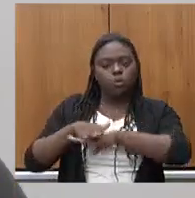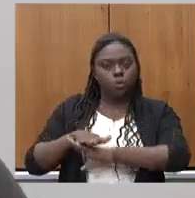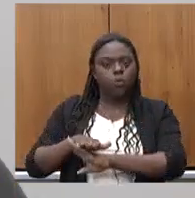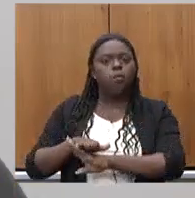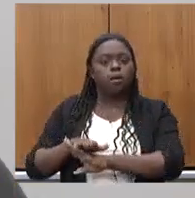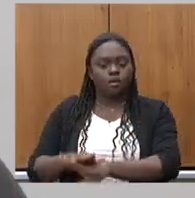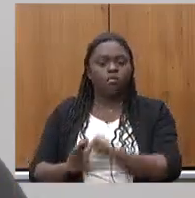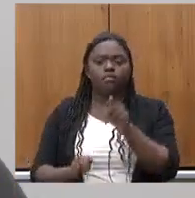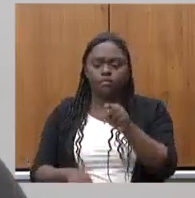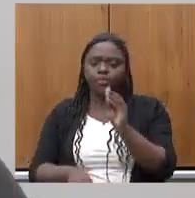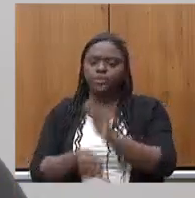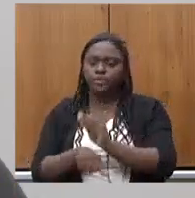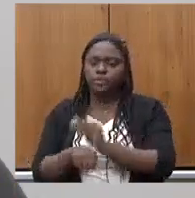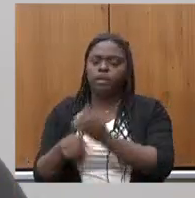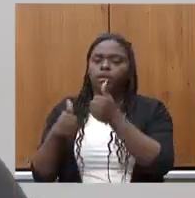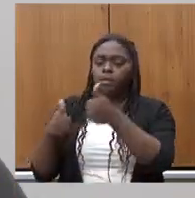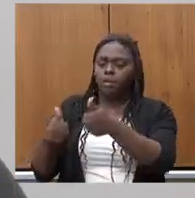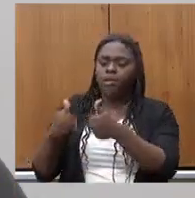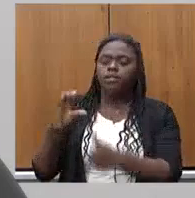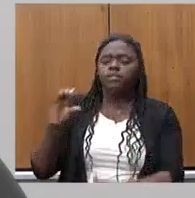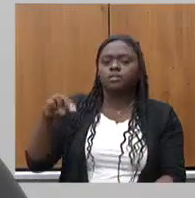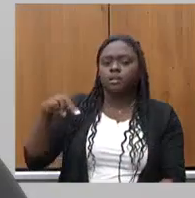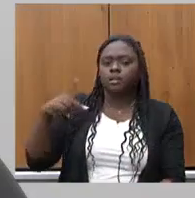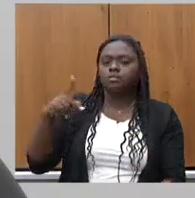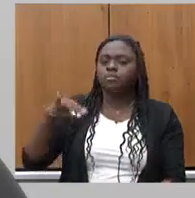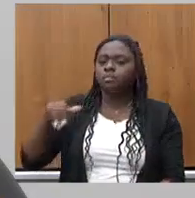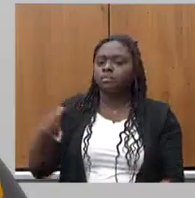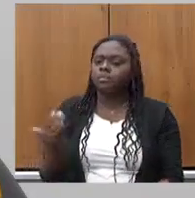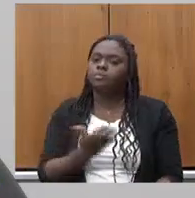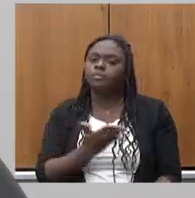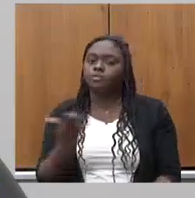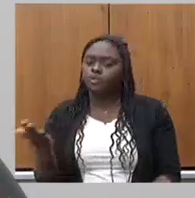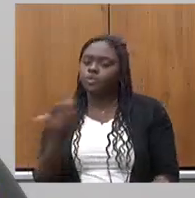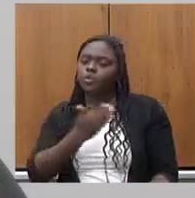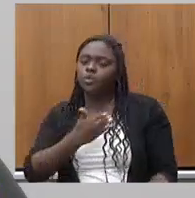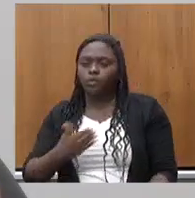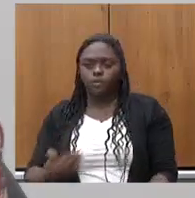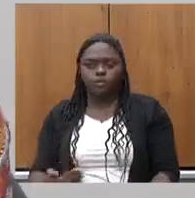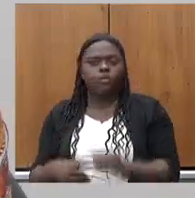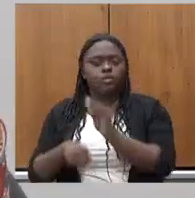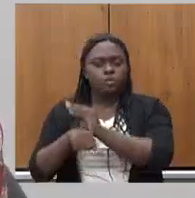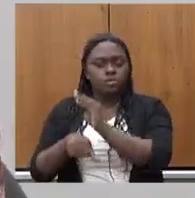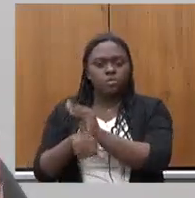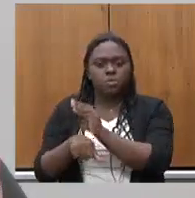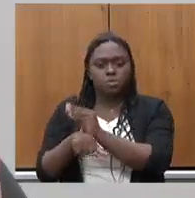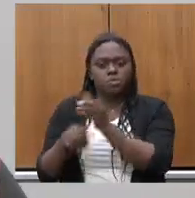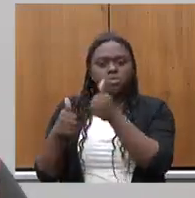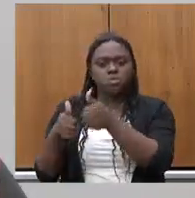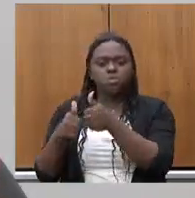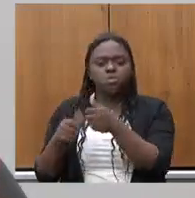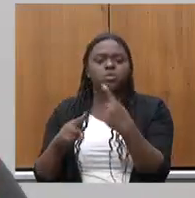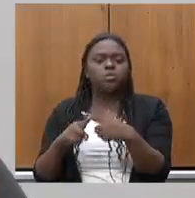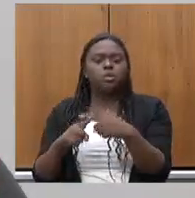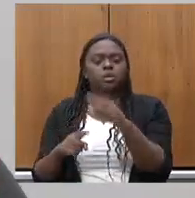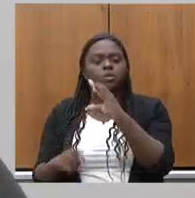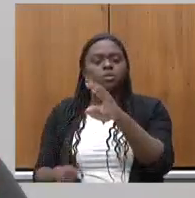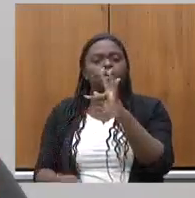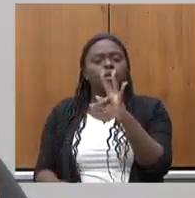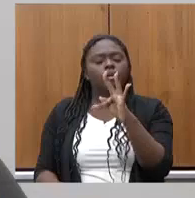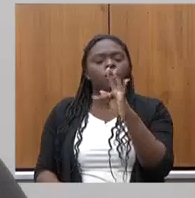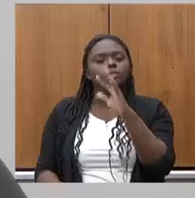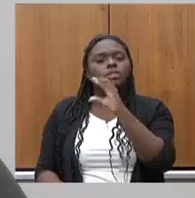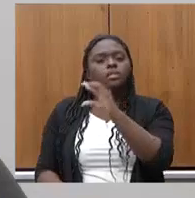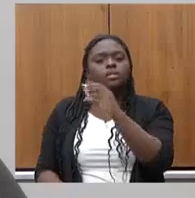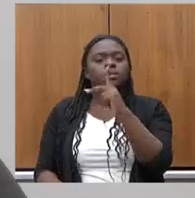bem desses CNPJs vocês governo cuidaram bem desses CNPJs porque os CPFs continuam com uma